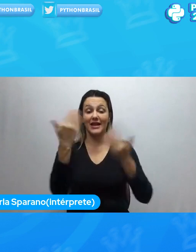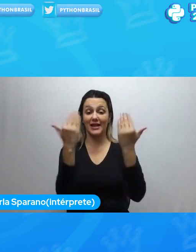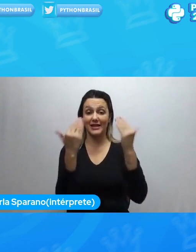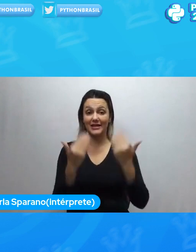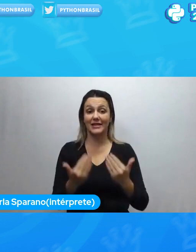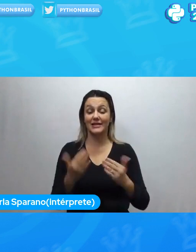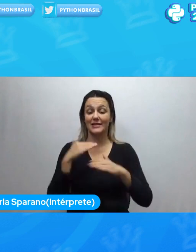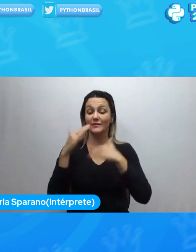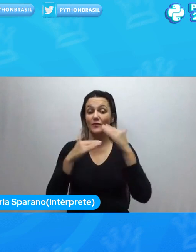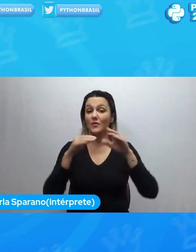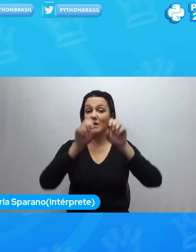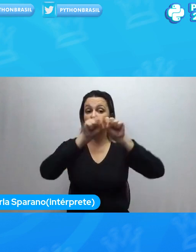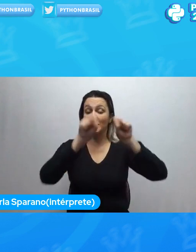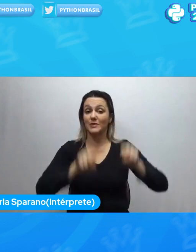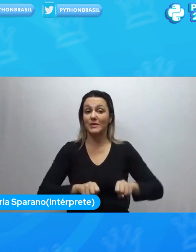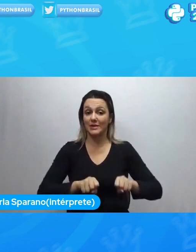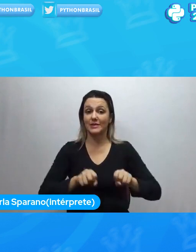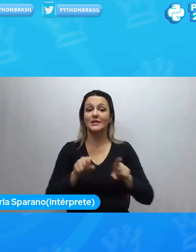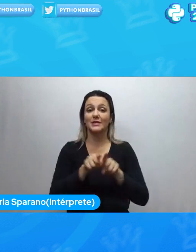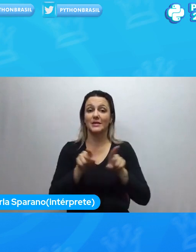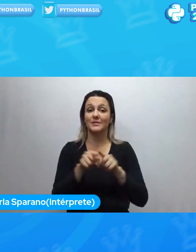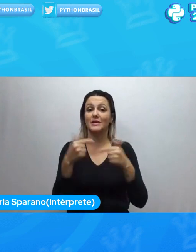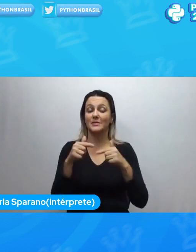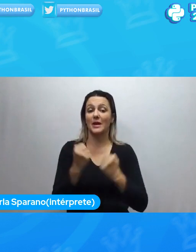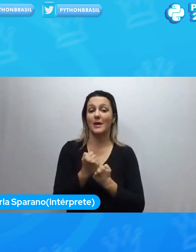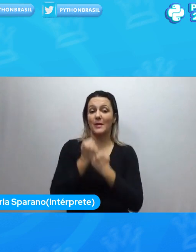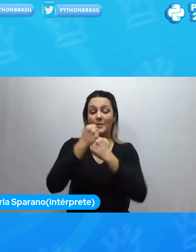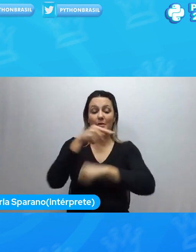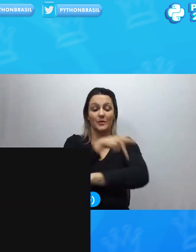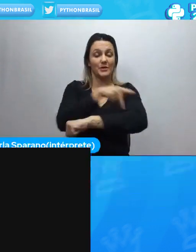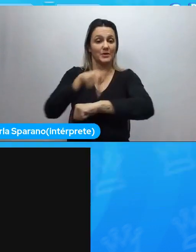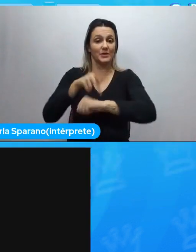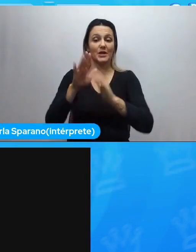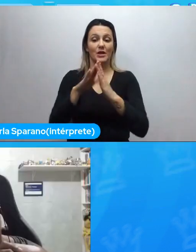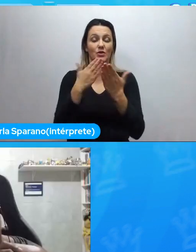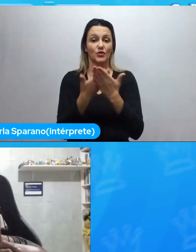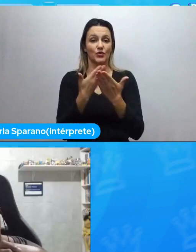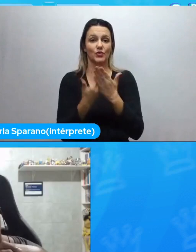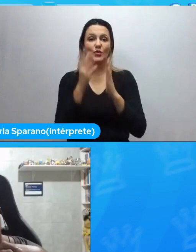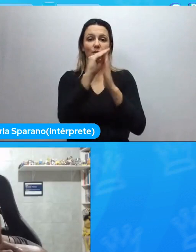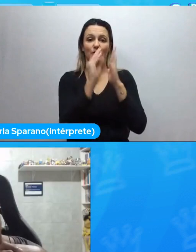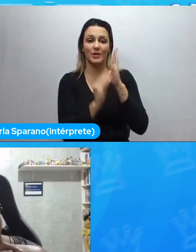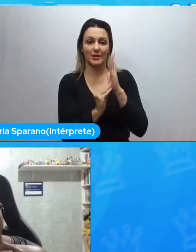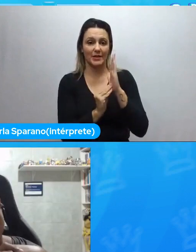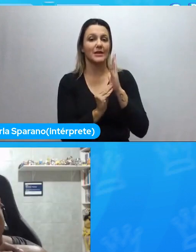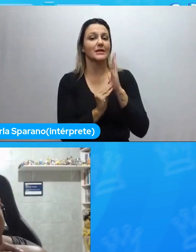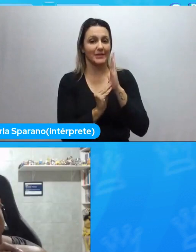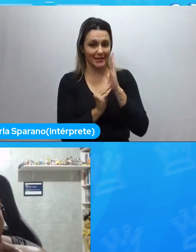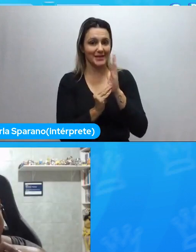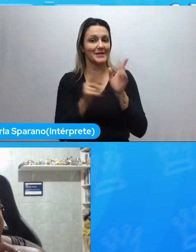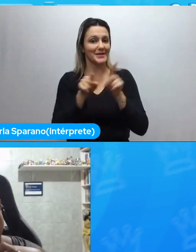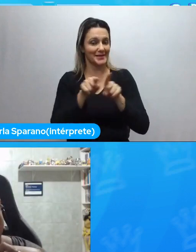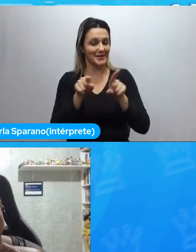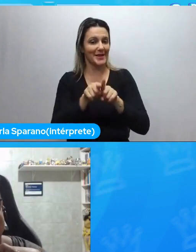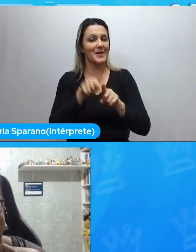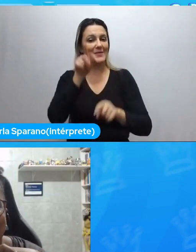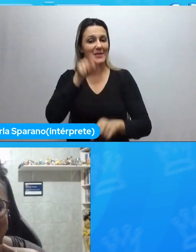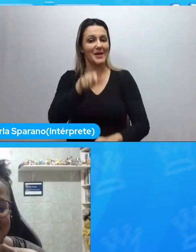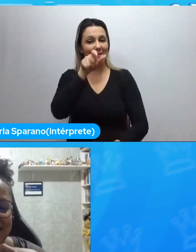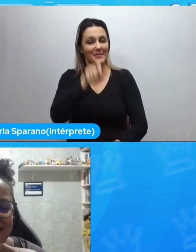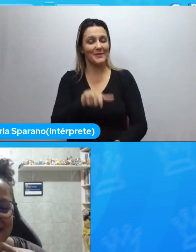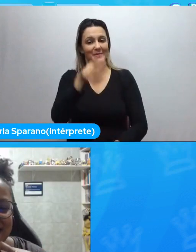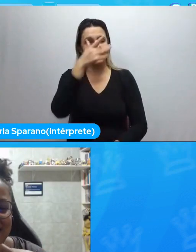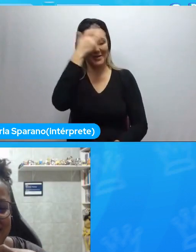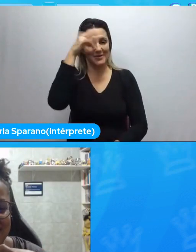de sistemas, trabalha com o apoio pedagógico na escola de dados da Open Knowledge Brasil e se considera uma pessoa desata com